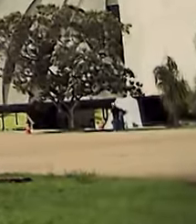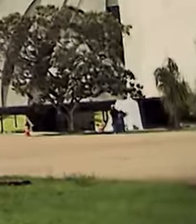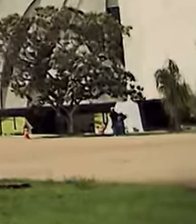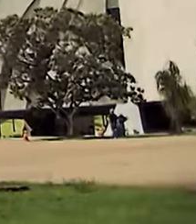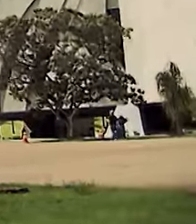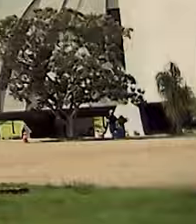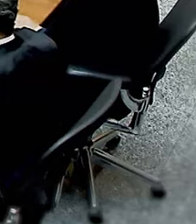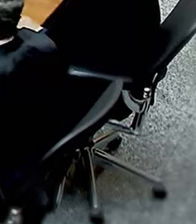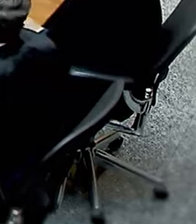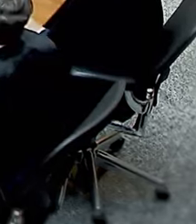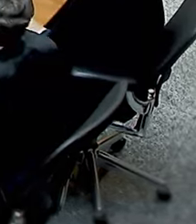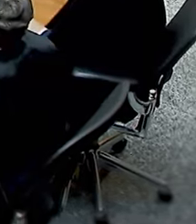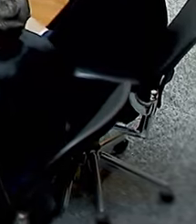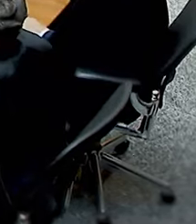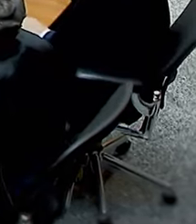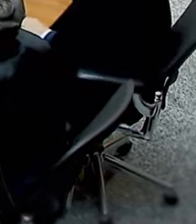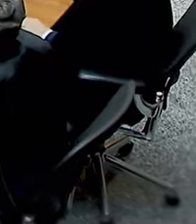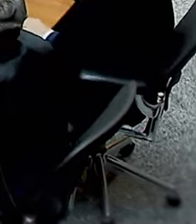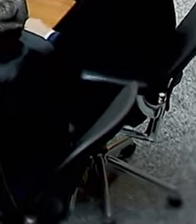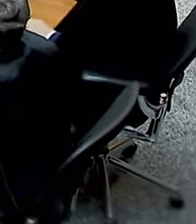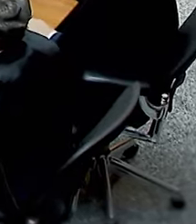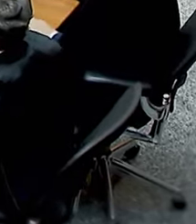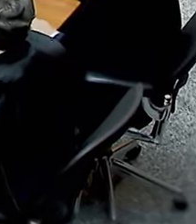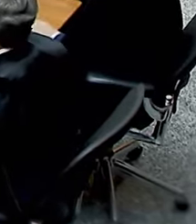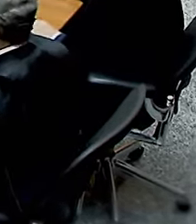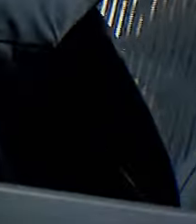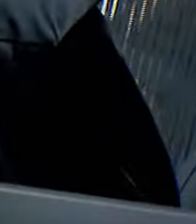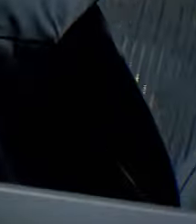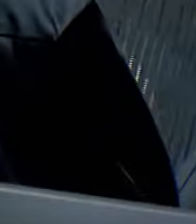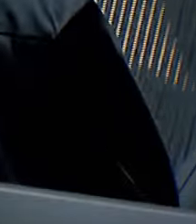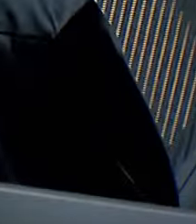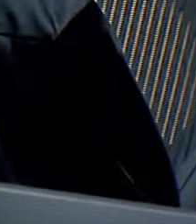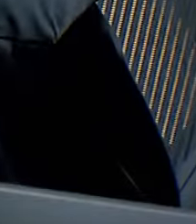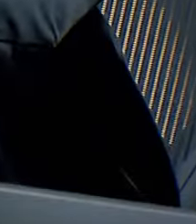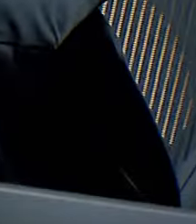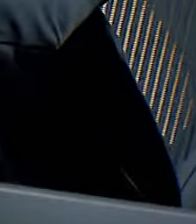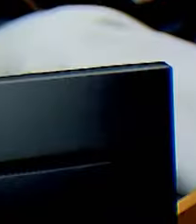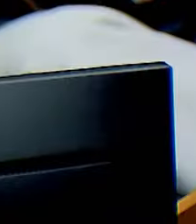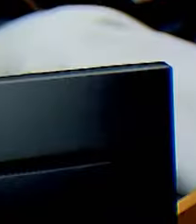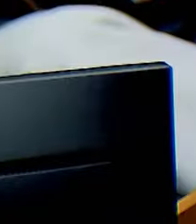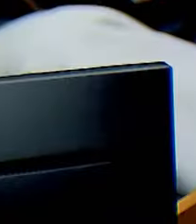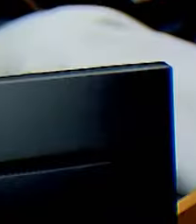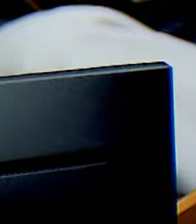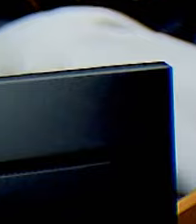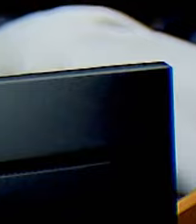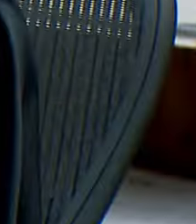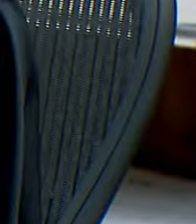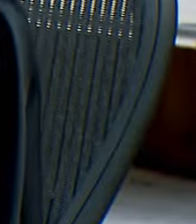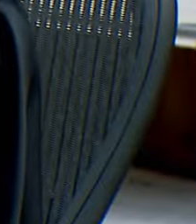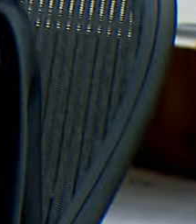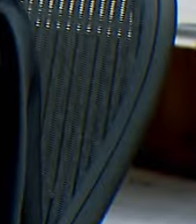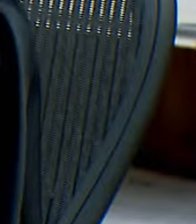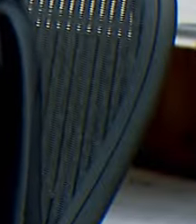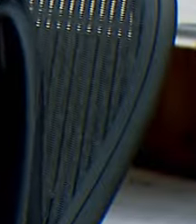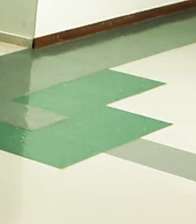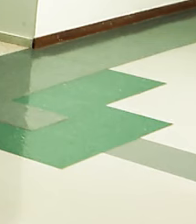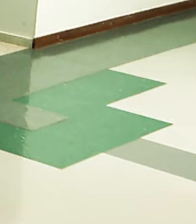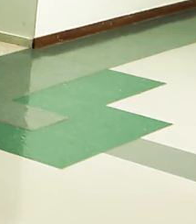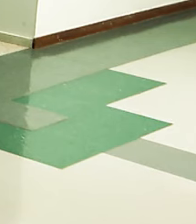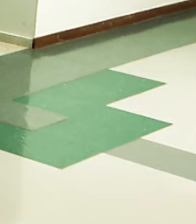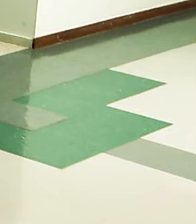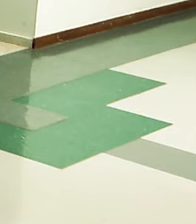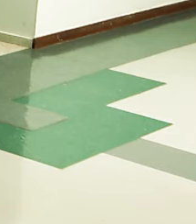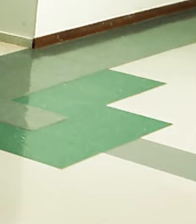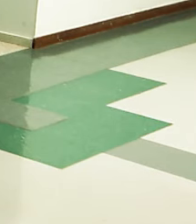ser promulgada Em 2016, por exemplo, a terceira turma limitou em 30% os descontos na